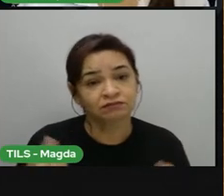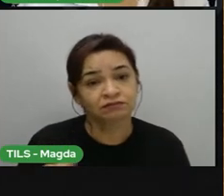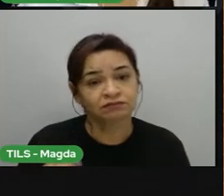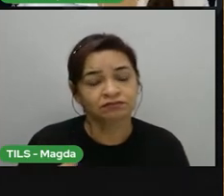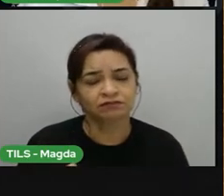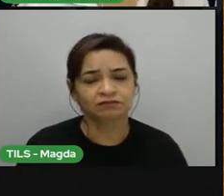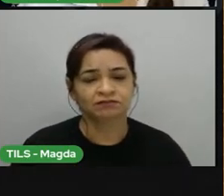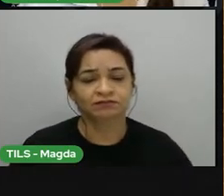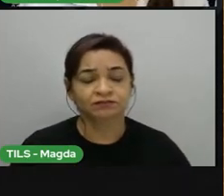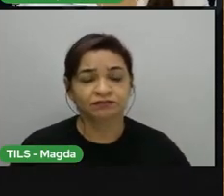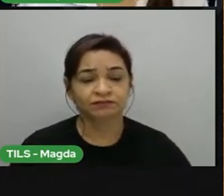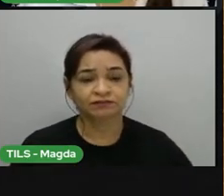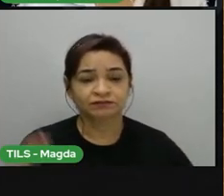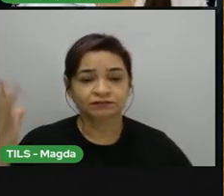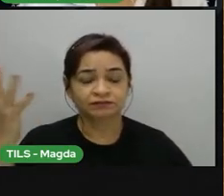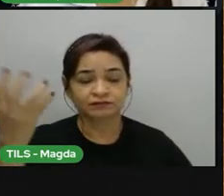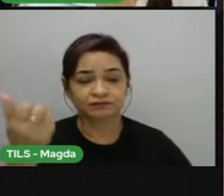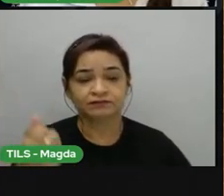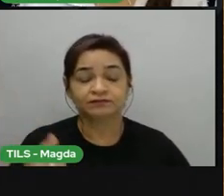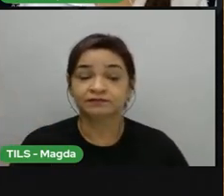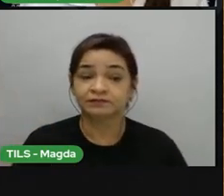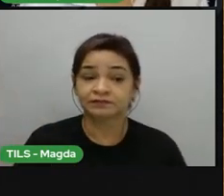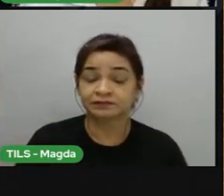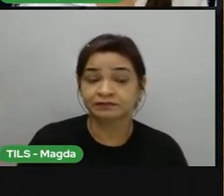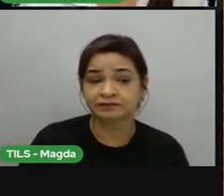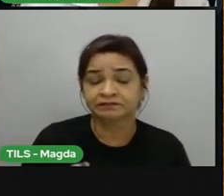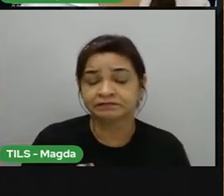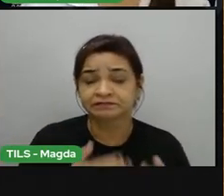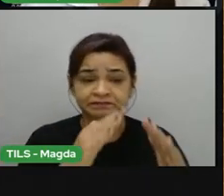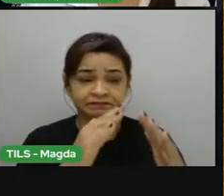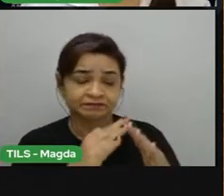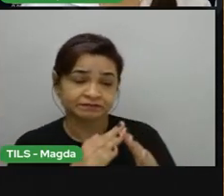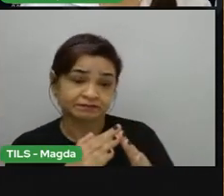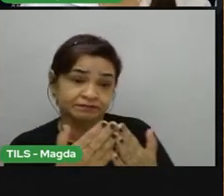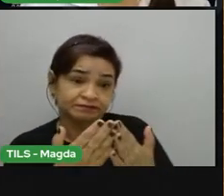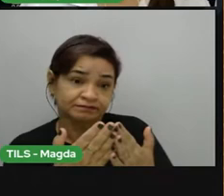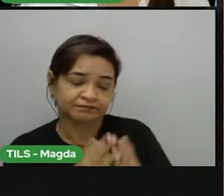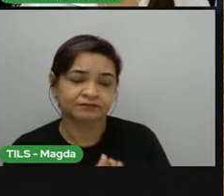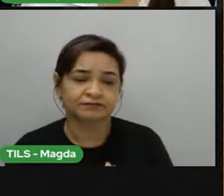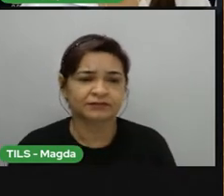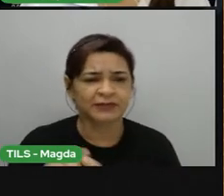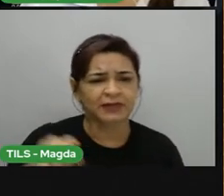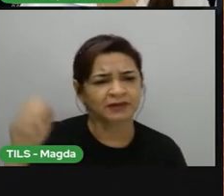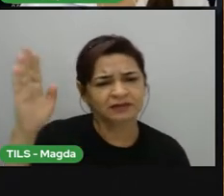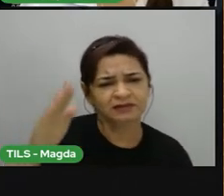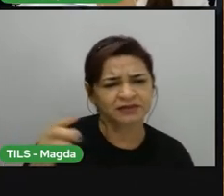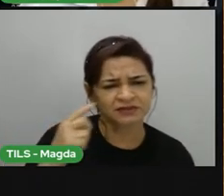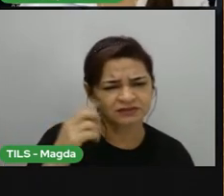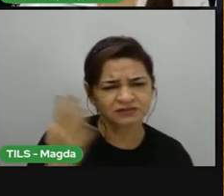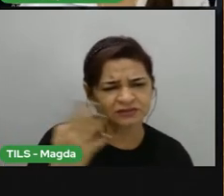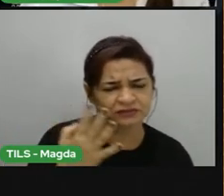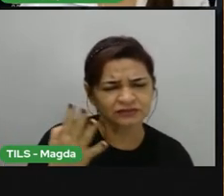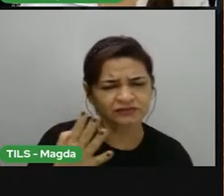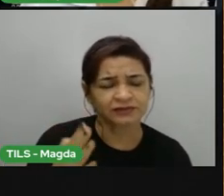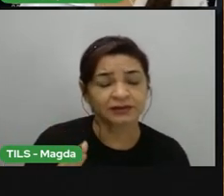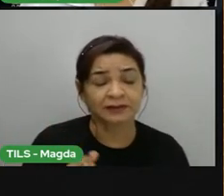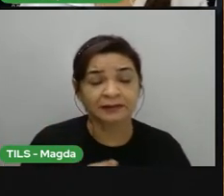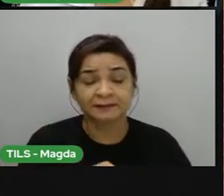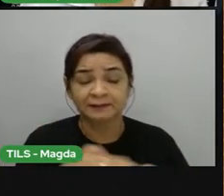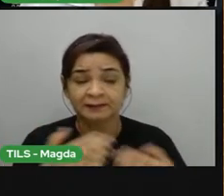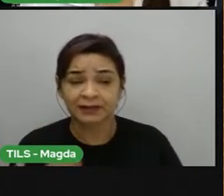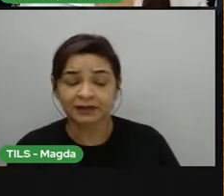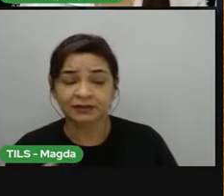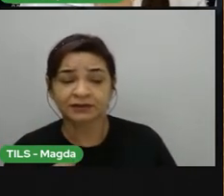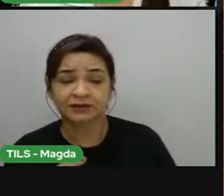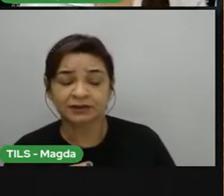clima também influencia nos tipos de moradia. Aqui no Brasil, a gente não vê muito isso. Mas, por exemplo, existem pessoas que